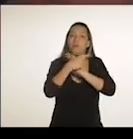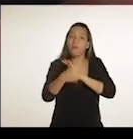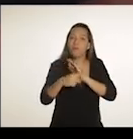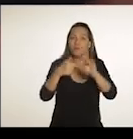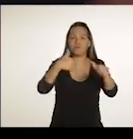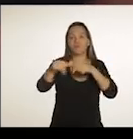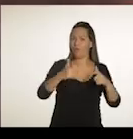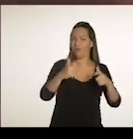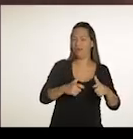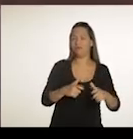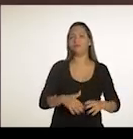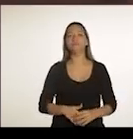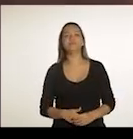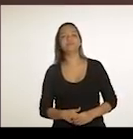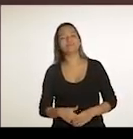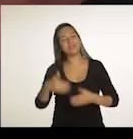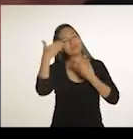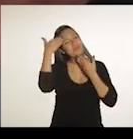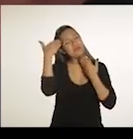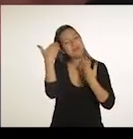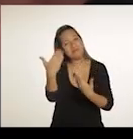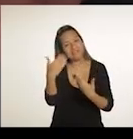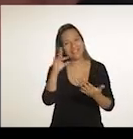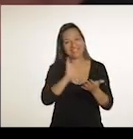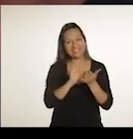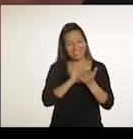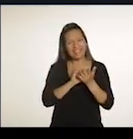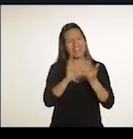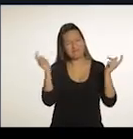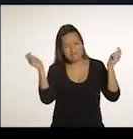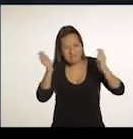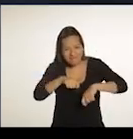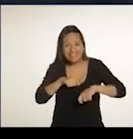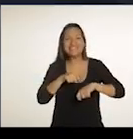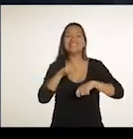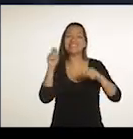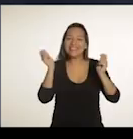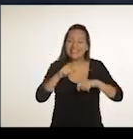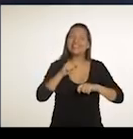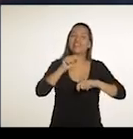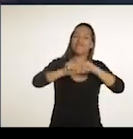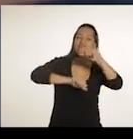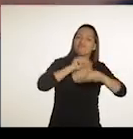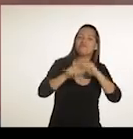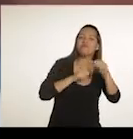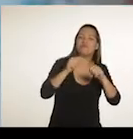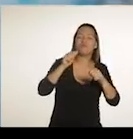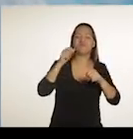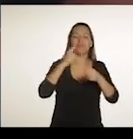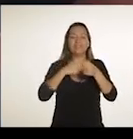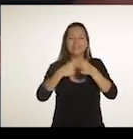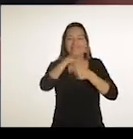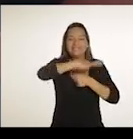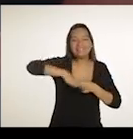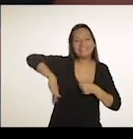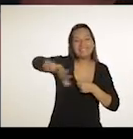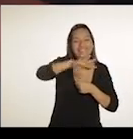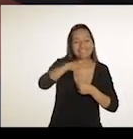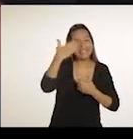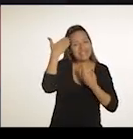local circular. Cara, muito obrigado. É possível, né? É possível. Vamos mudar essa cidade aí. Obrigado.